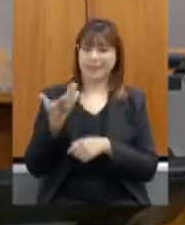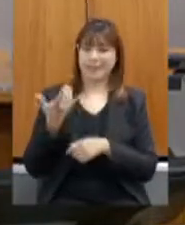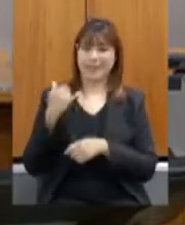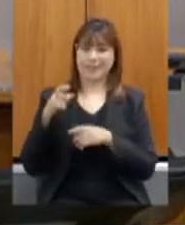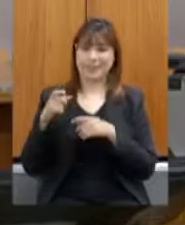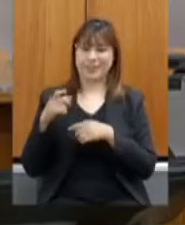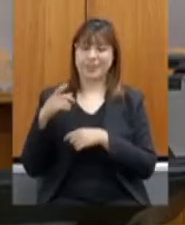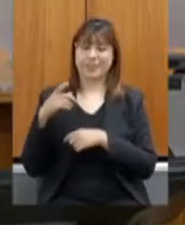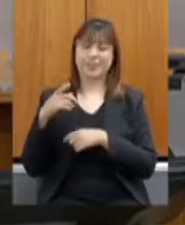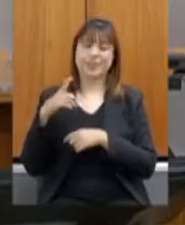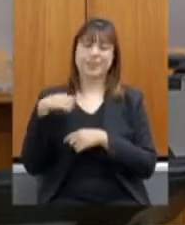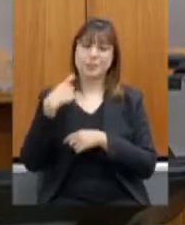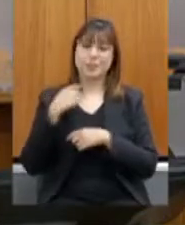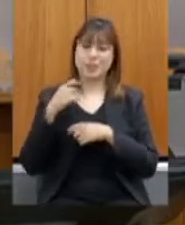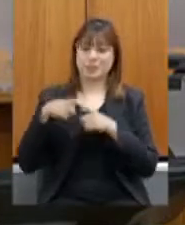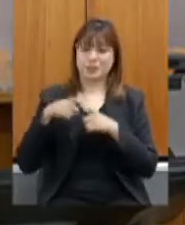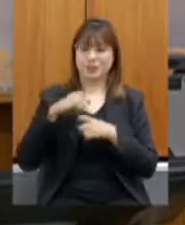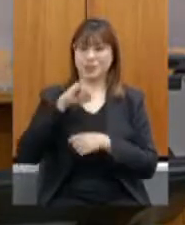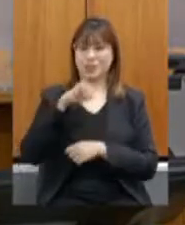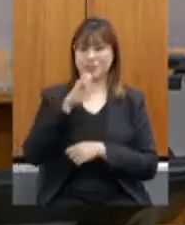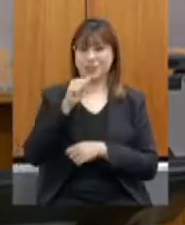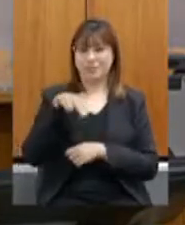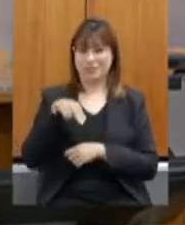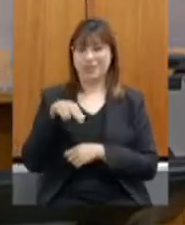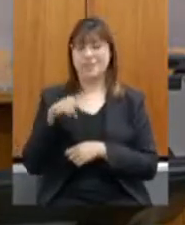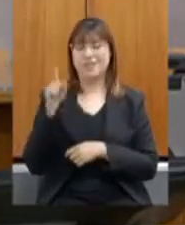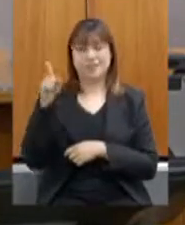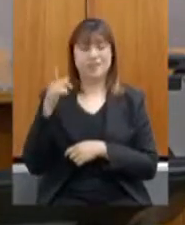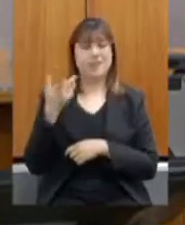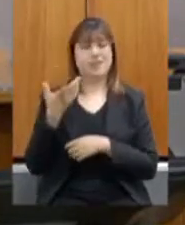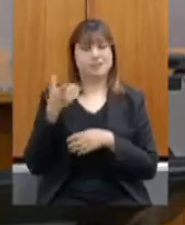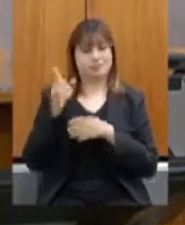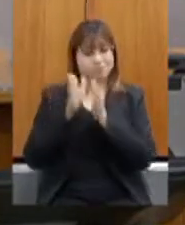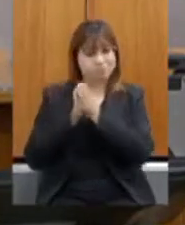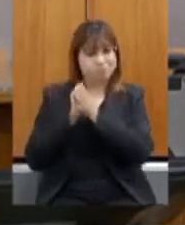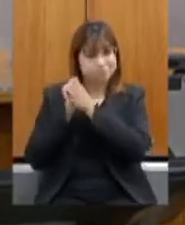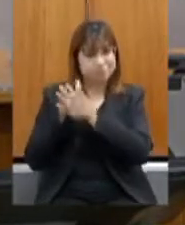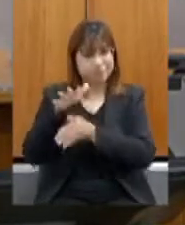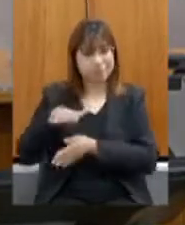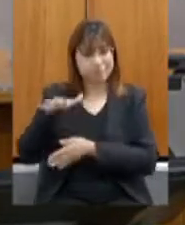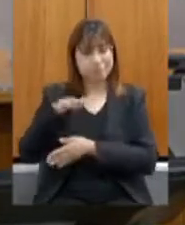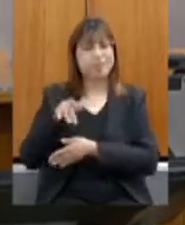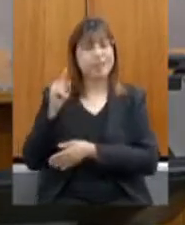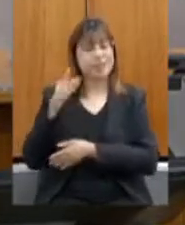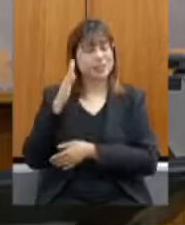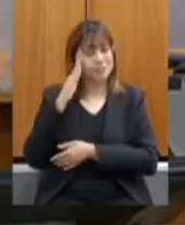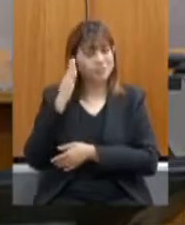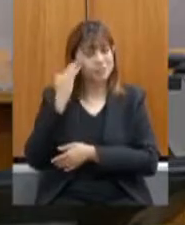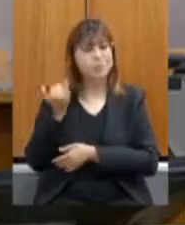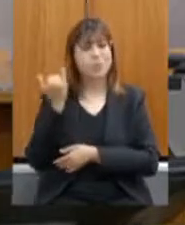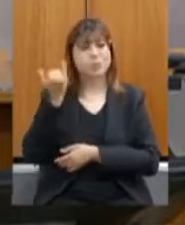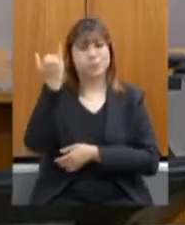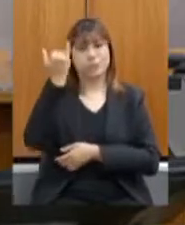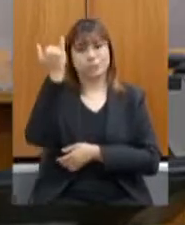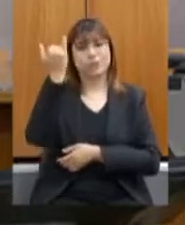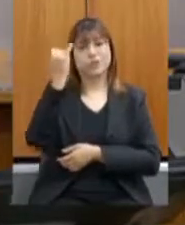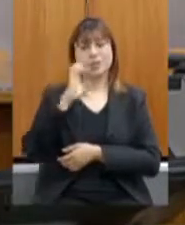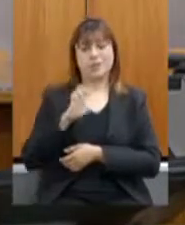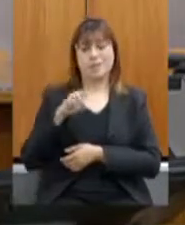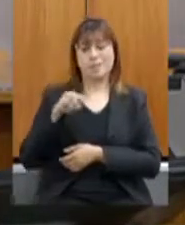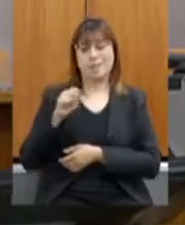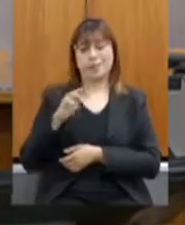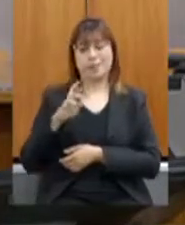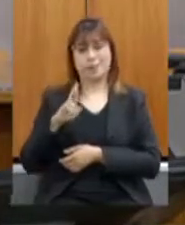do Jequitinhonha, sabe o eu estou falando e ele melhor do que eu sabe da importância que tem o órgão da EMATER